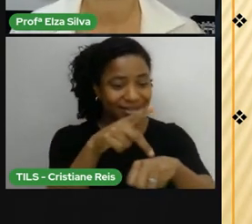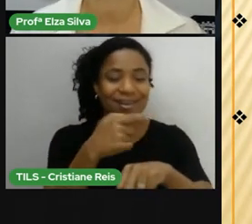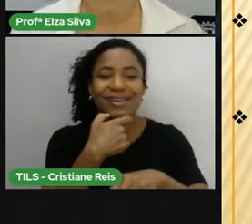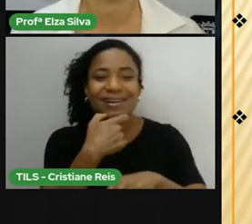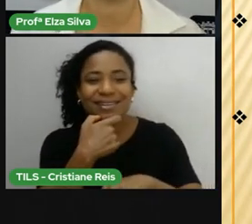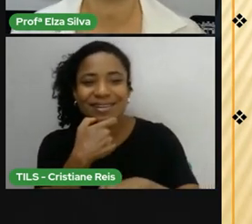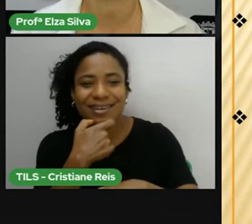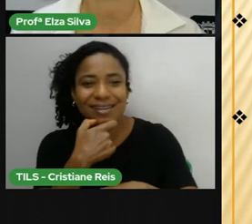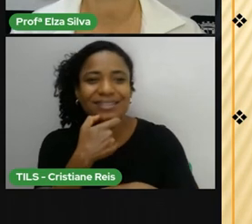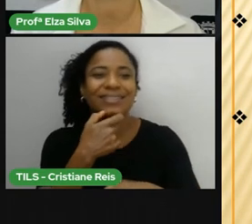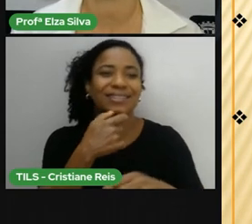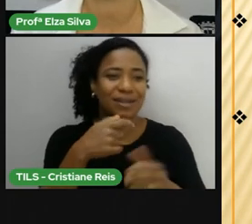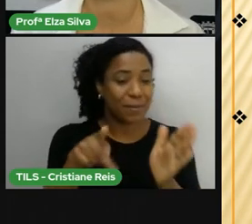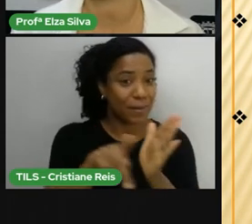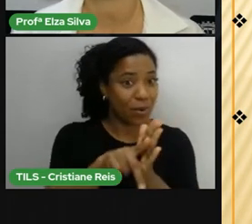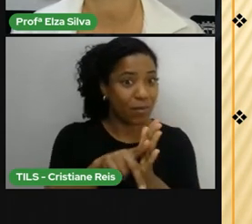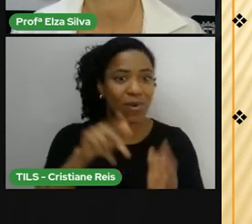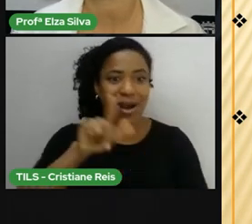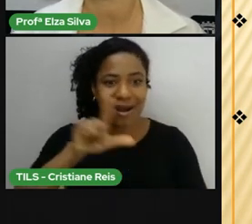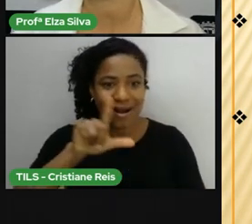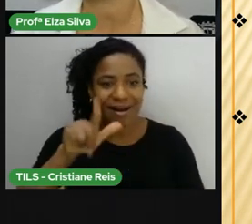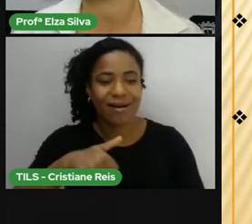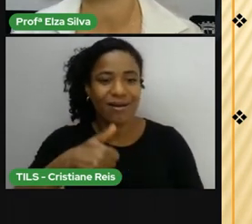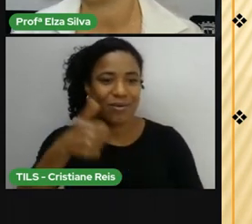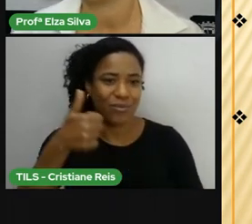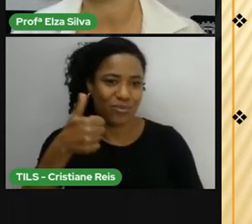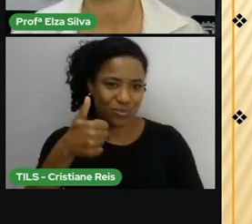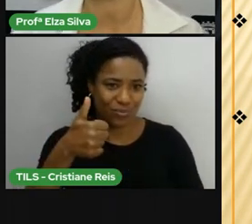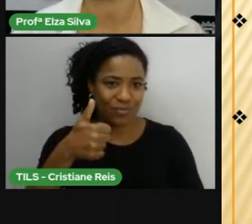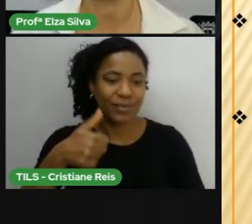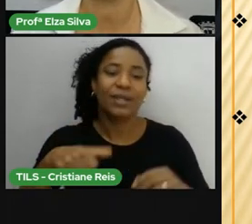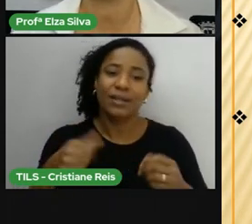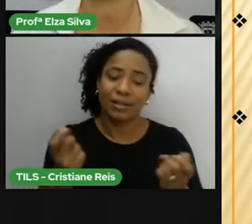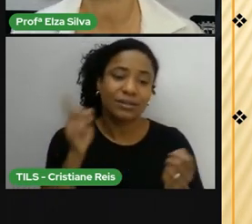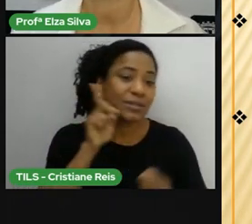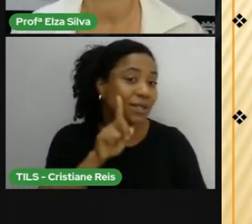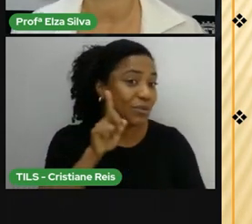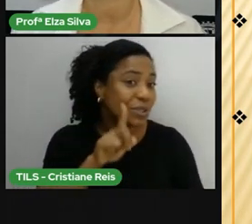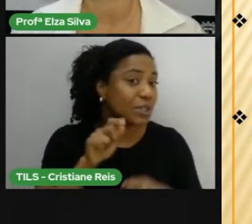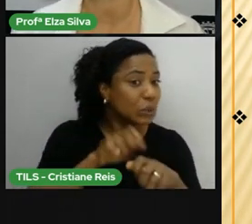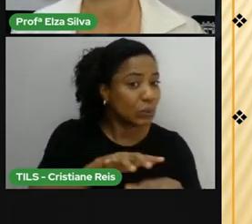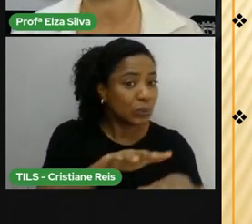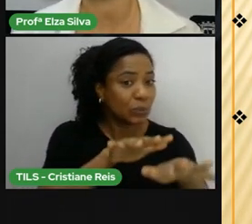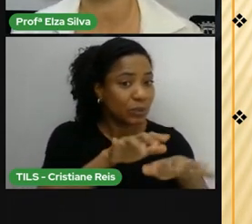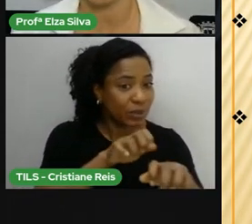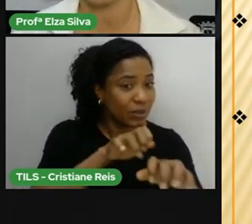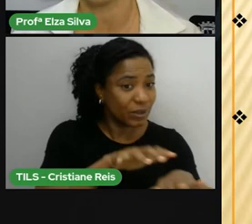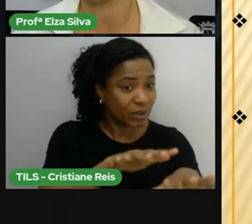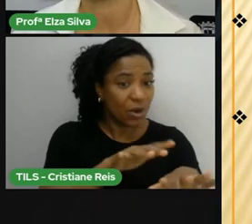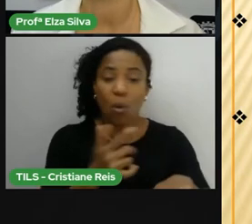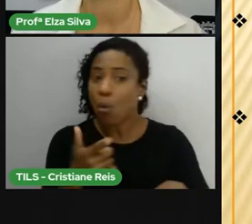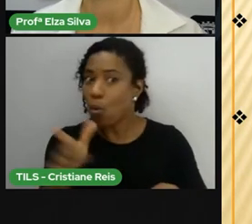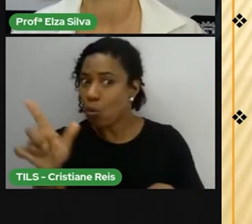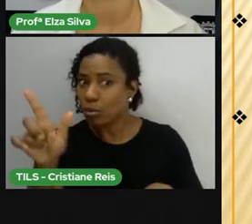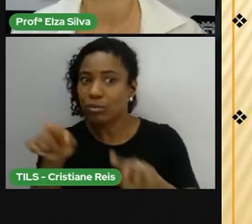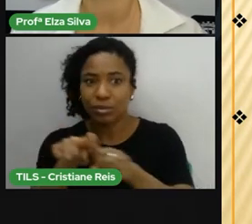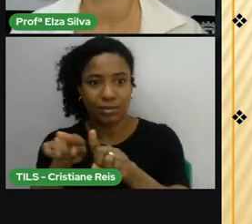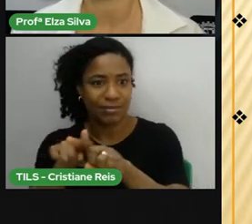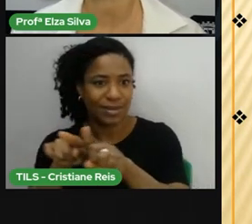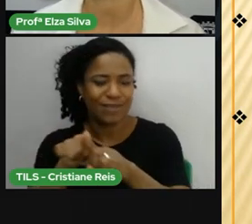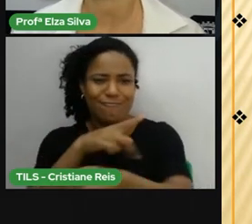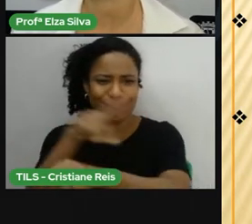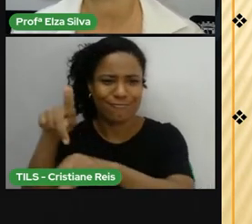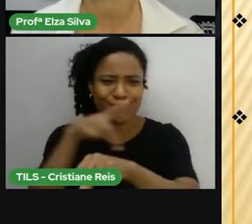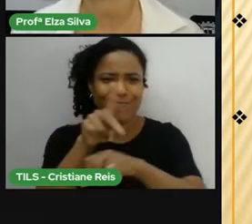Além dos Estados Unidos Da América E do Reino Unido A partir de hoje Quando nos Perguntarmos Sobre